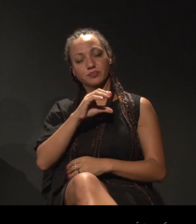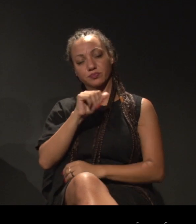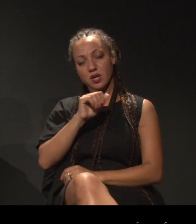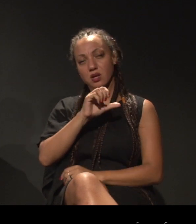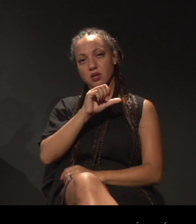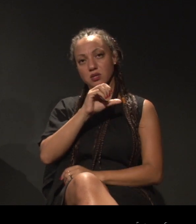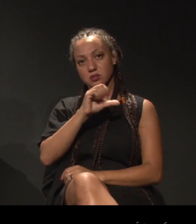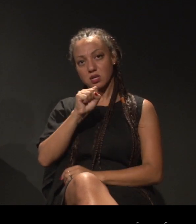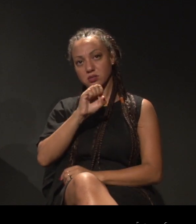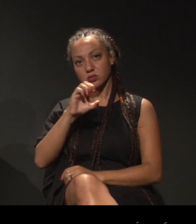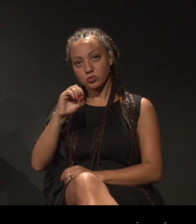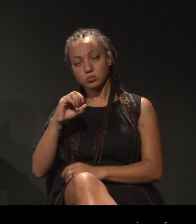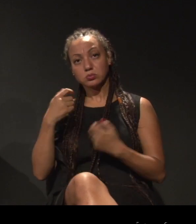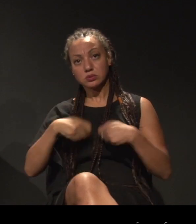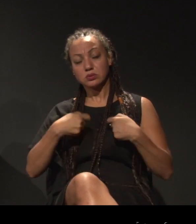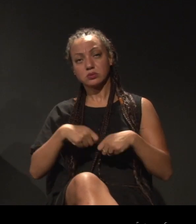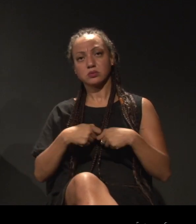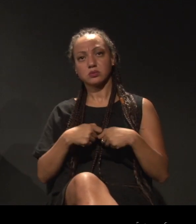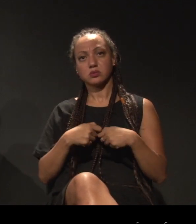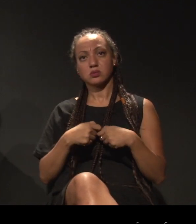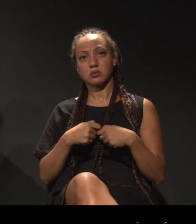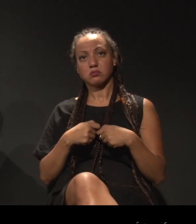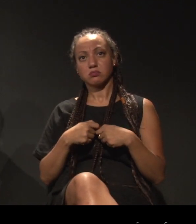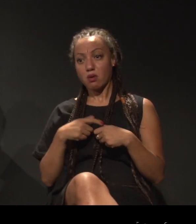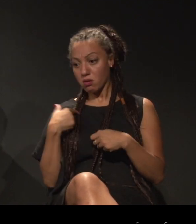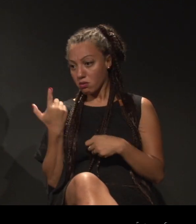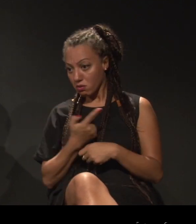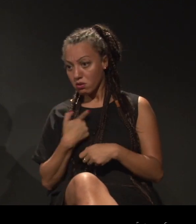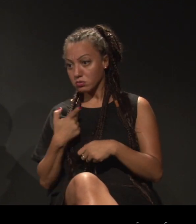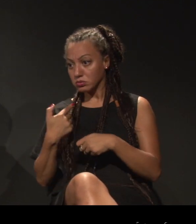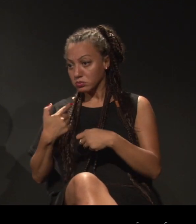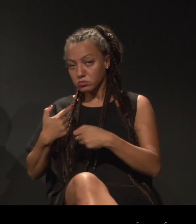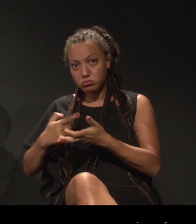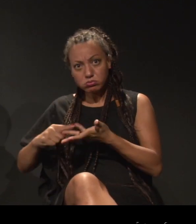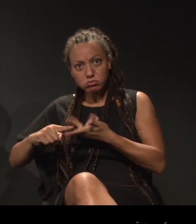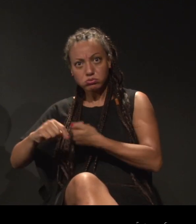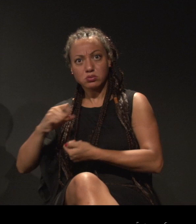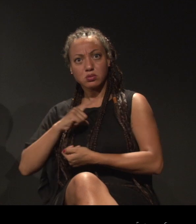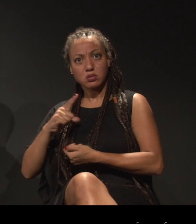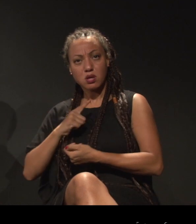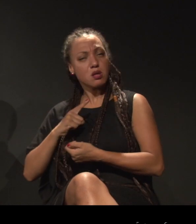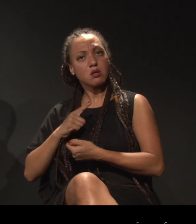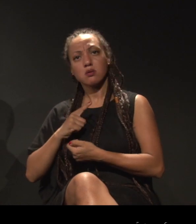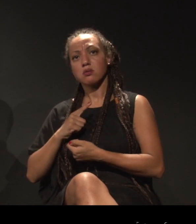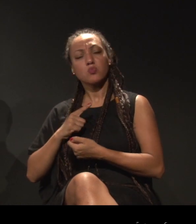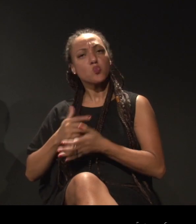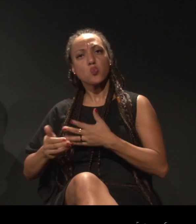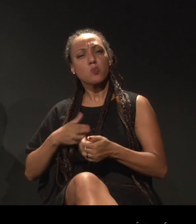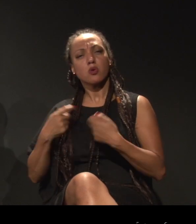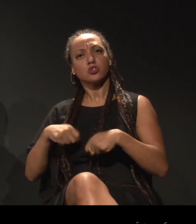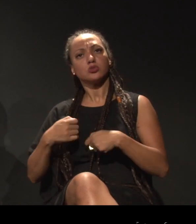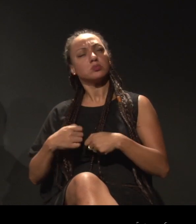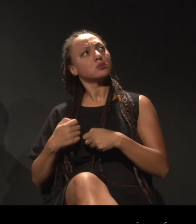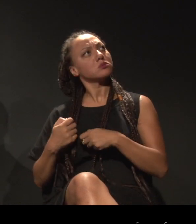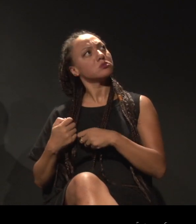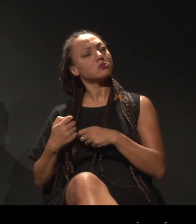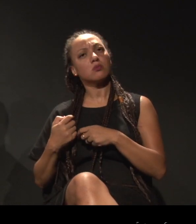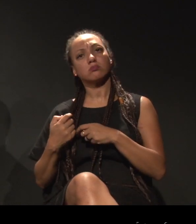e com a demanda que tivermos, não importa, nós temos que ir atrás no mesmo